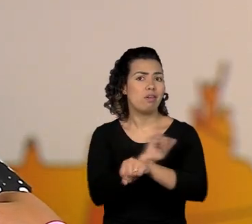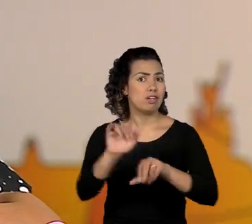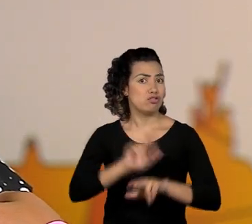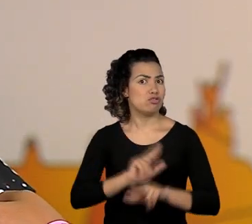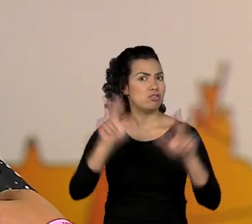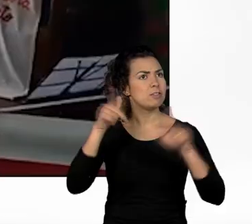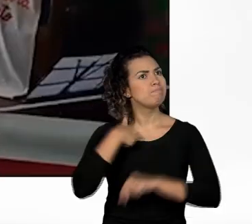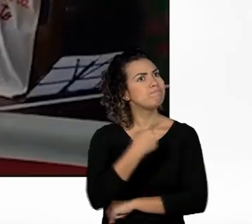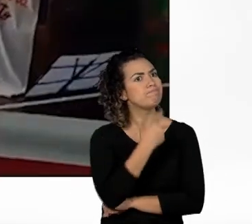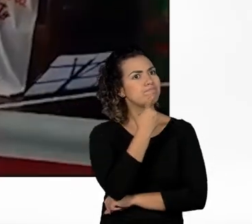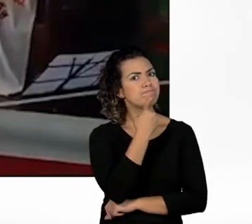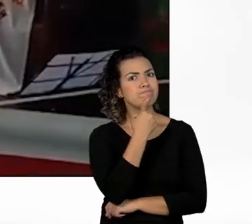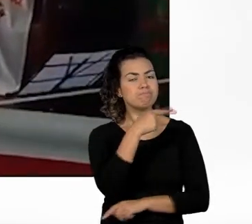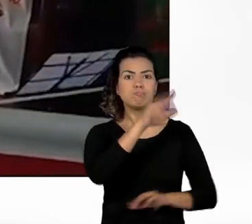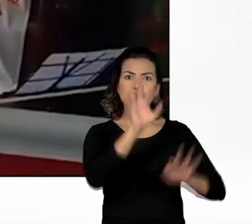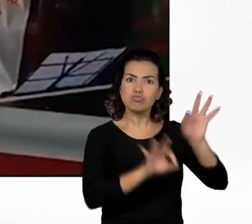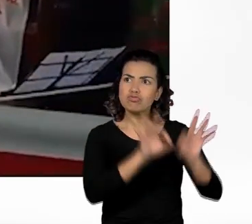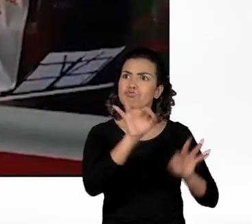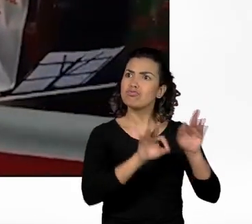especialmente para elas.